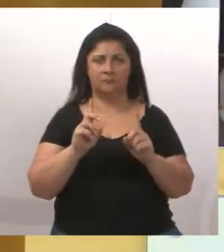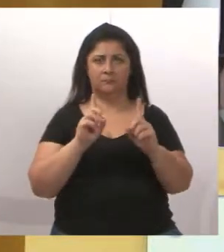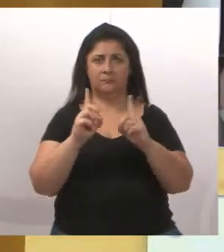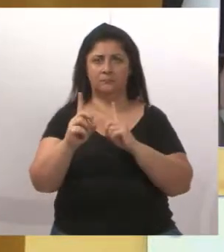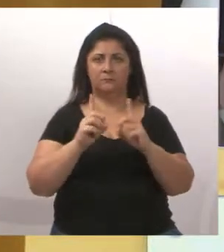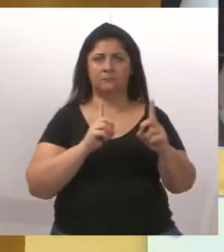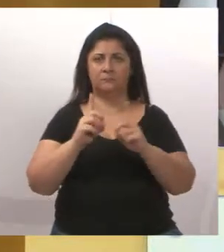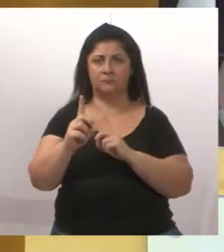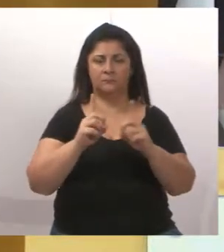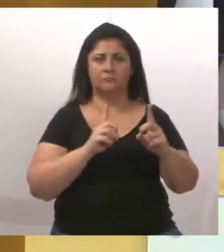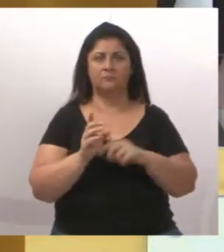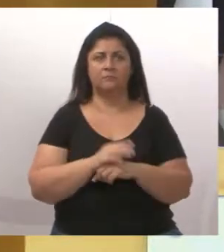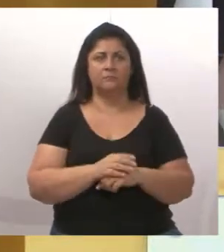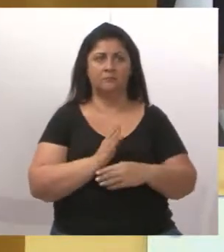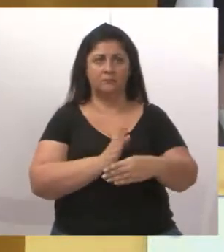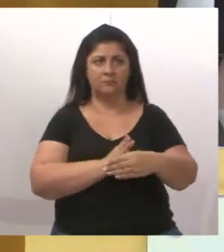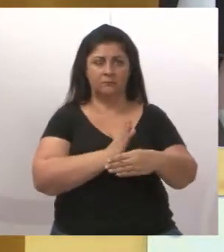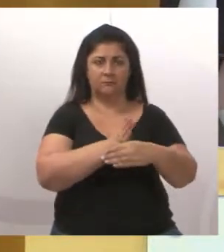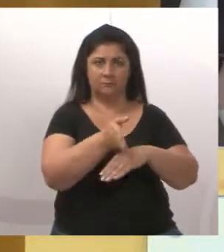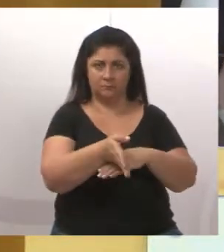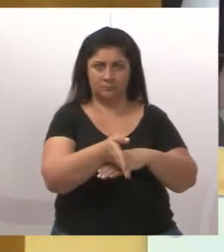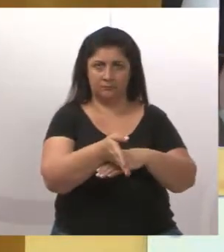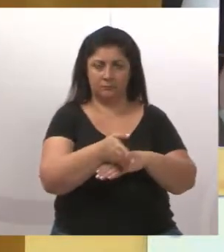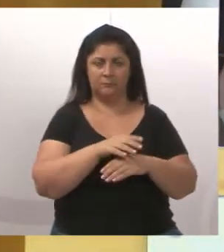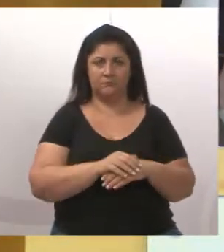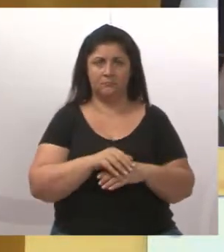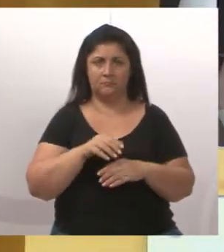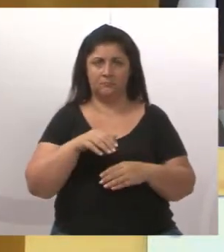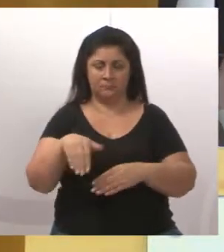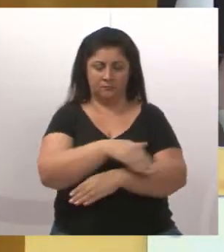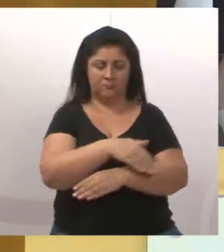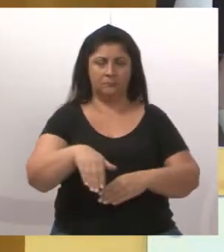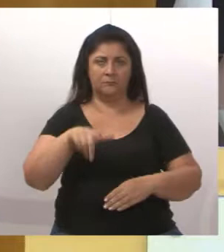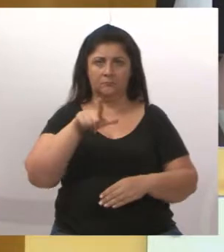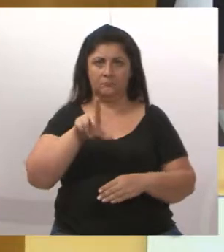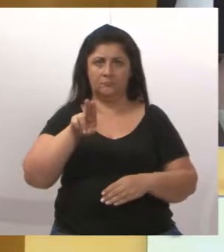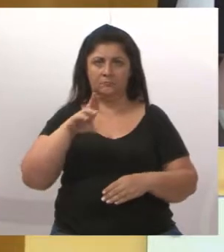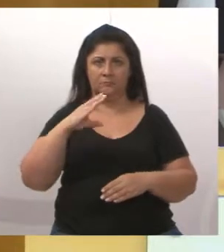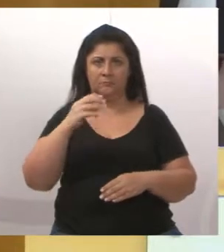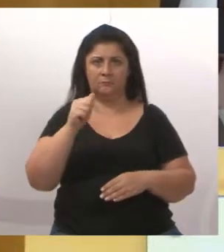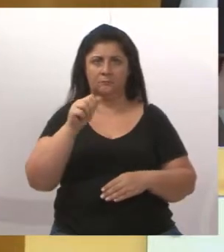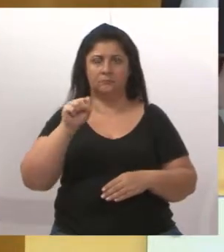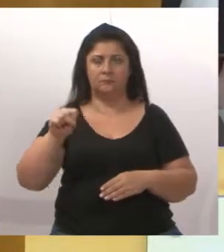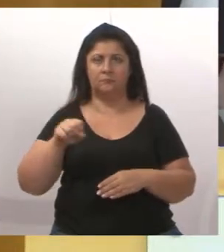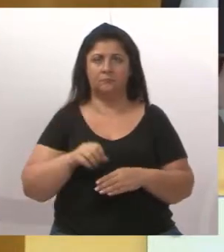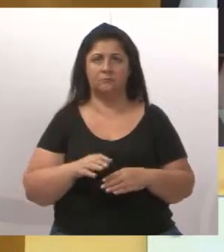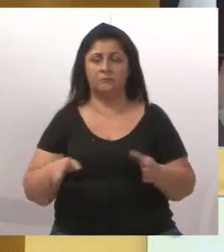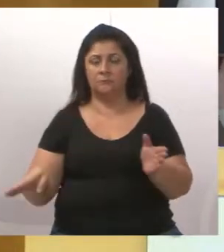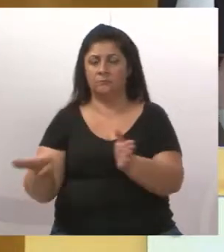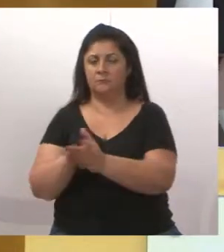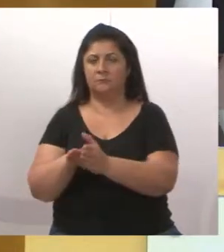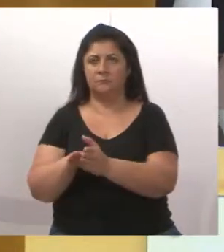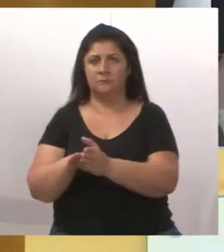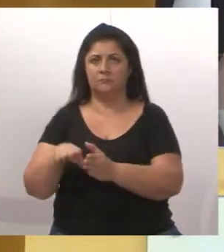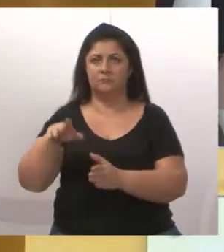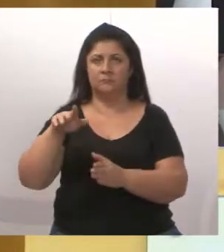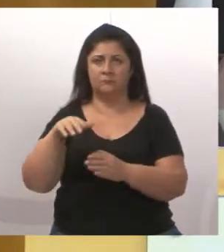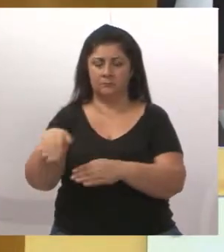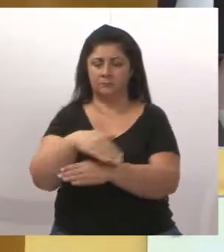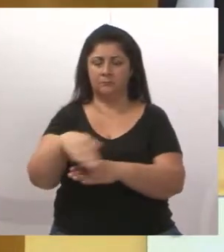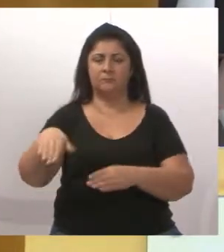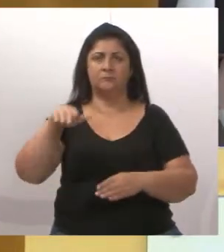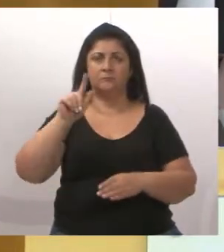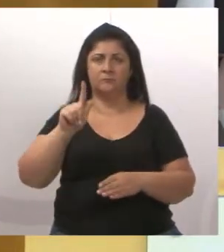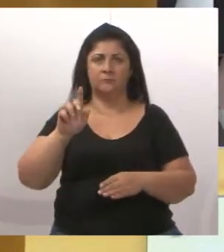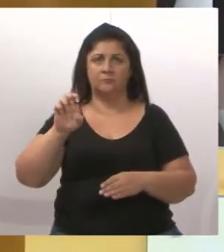Dutra, da entrada da avenida Lucas Nogueira H6, até a entrada da avenida Getúlio Vargas,